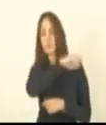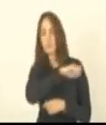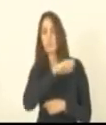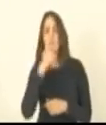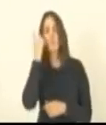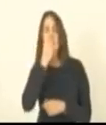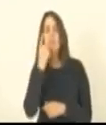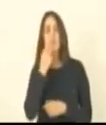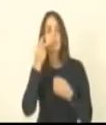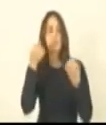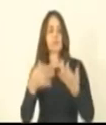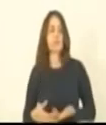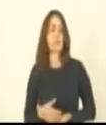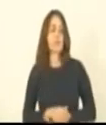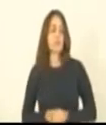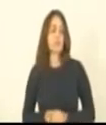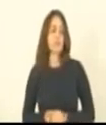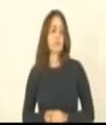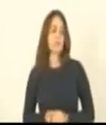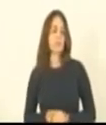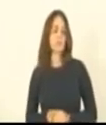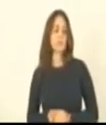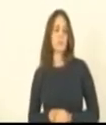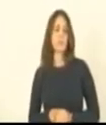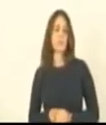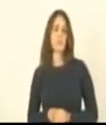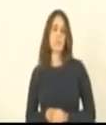deputada falou isso aí obrigado